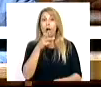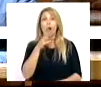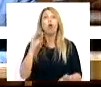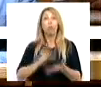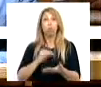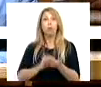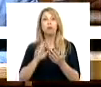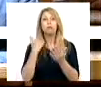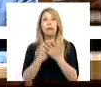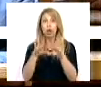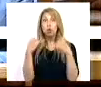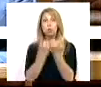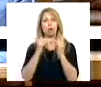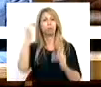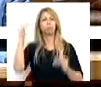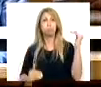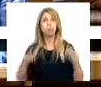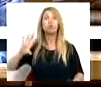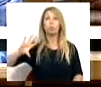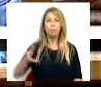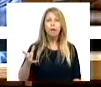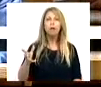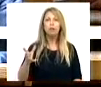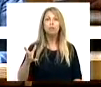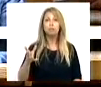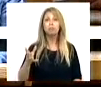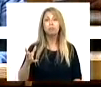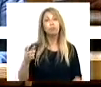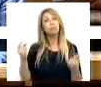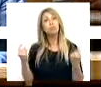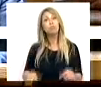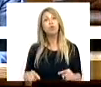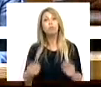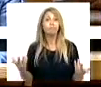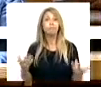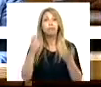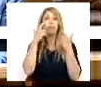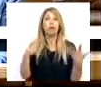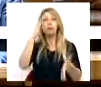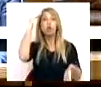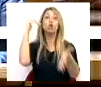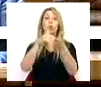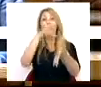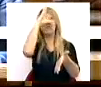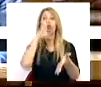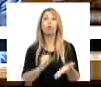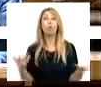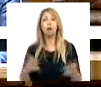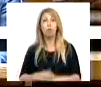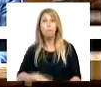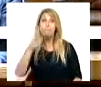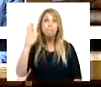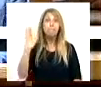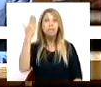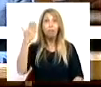aprofundamento das desigualdades sociais no nosso país são apenas e tão só o resultado das opções dos governos, sobretudo